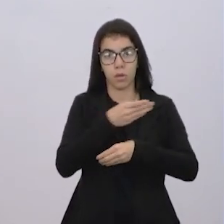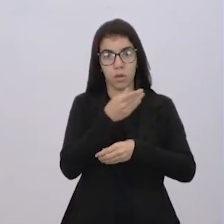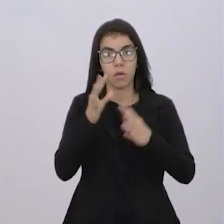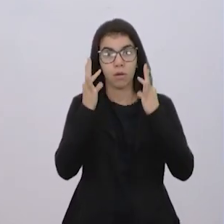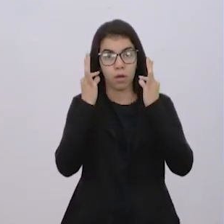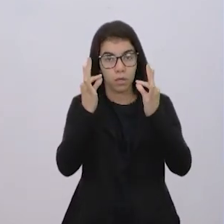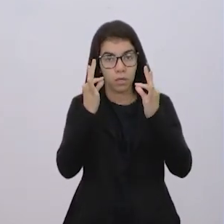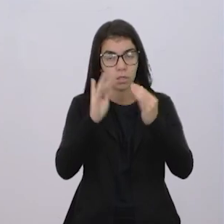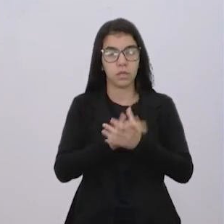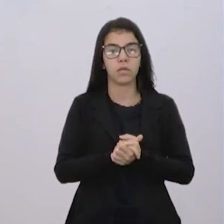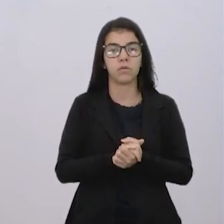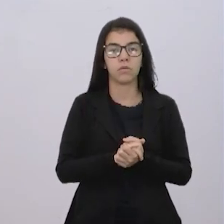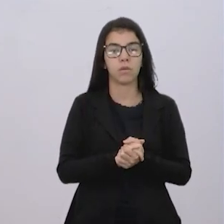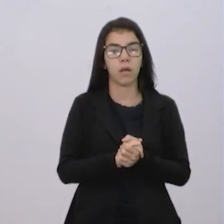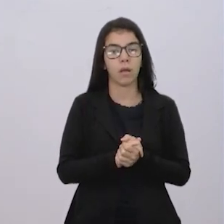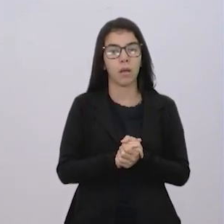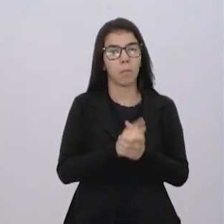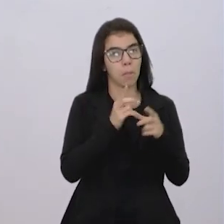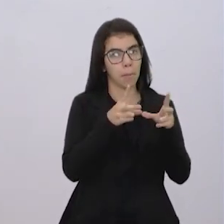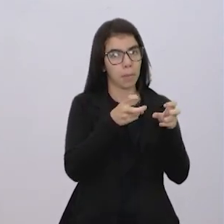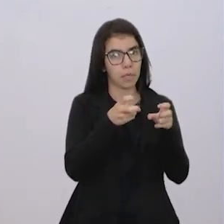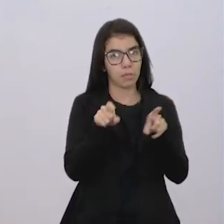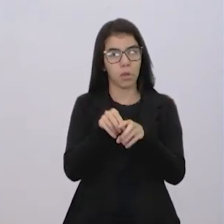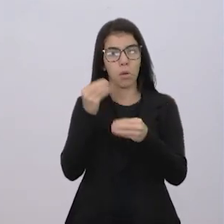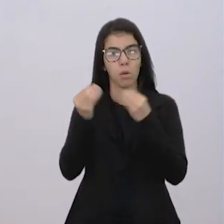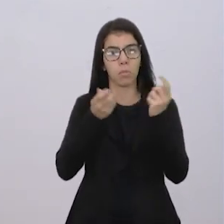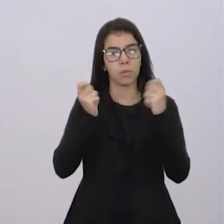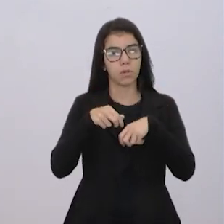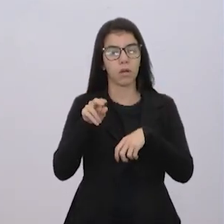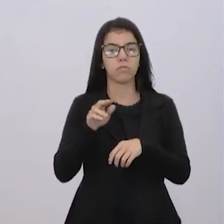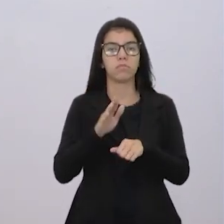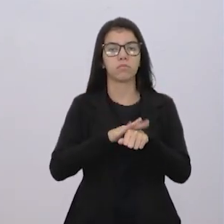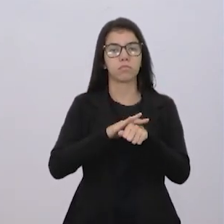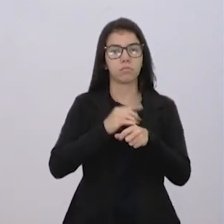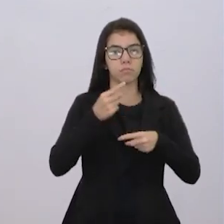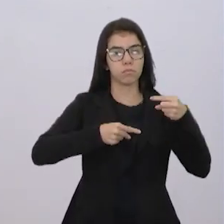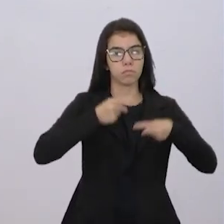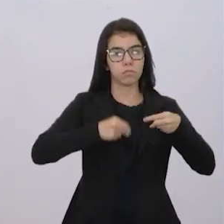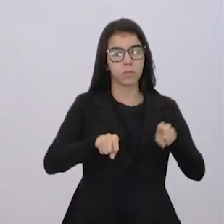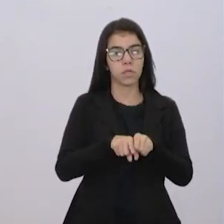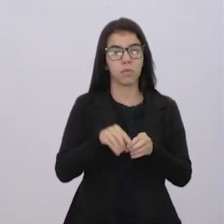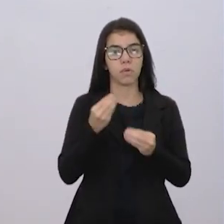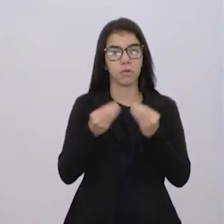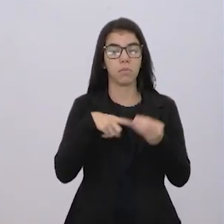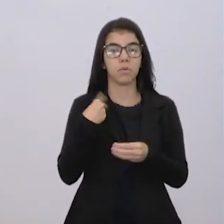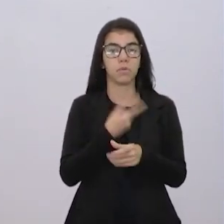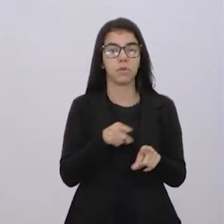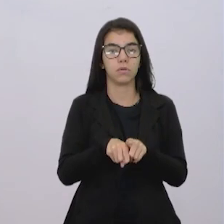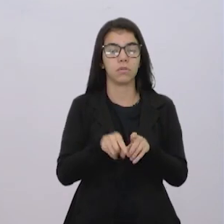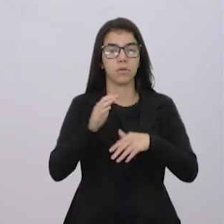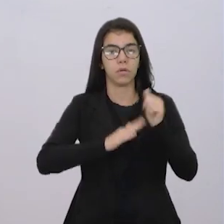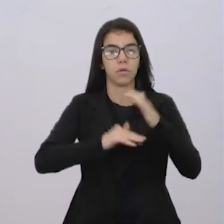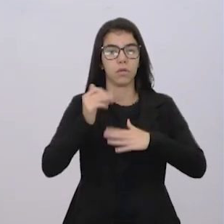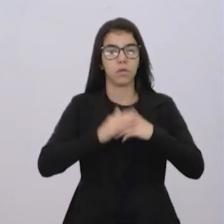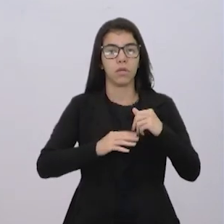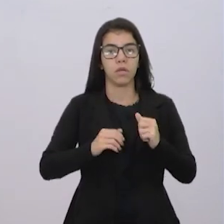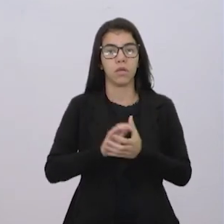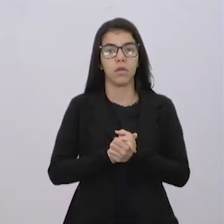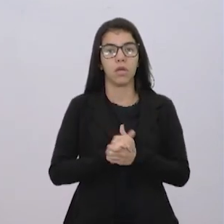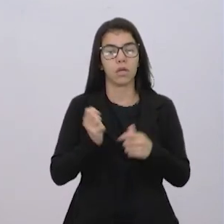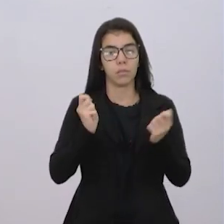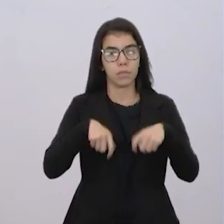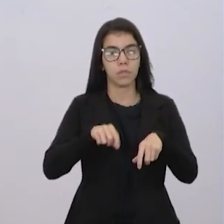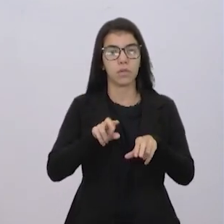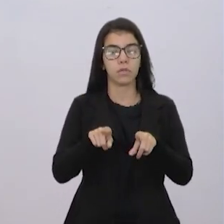atenção para perceber como que pode ser feita essa discussão e como que a gente vai desenvolver a nossa capacidade de